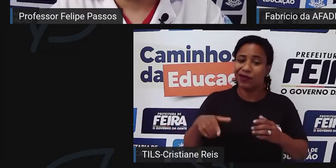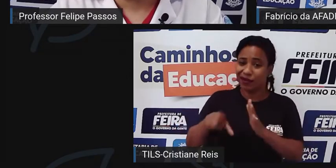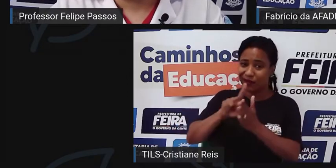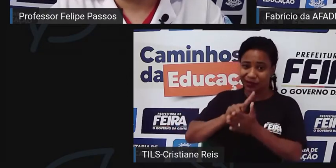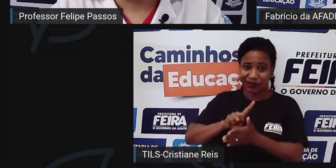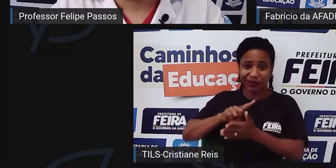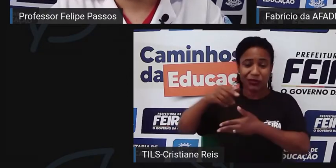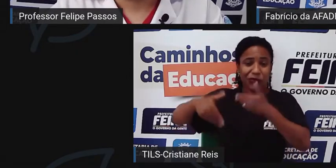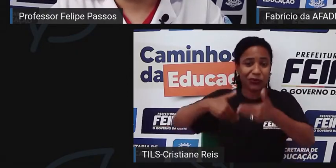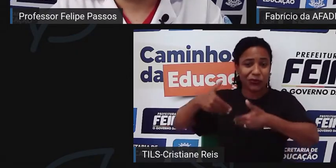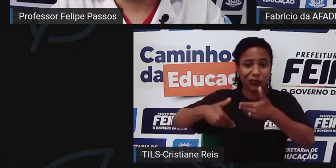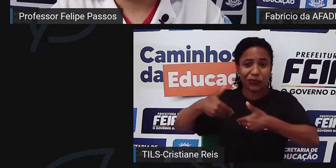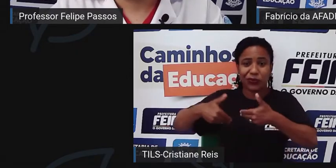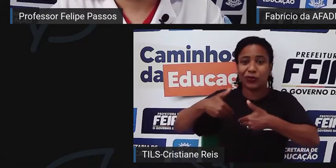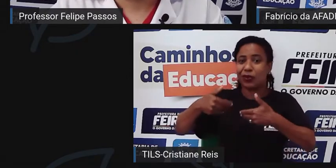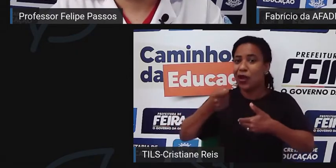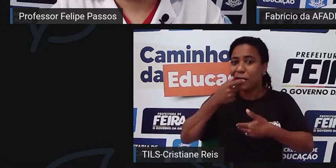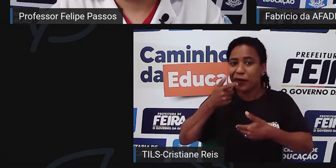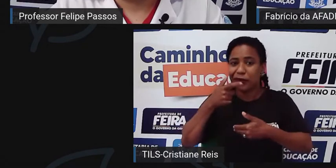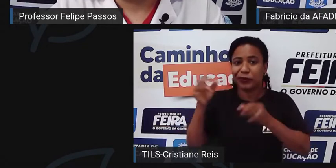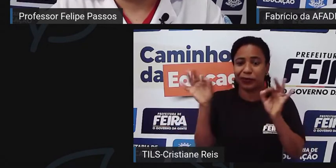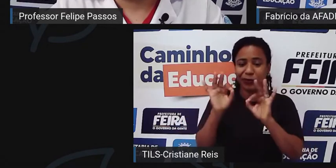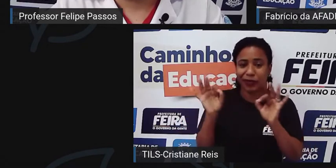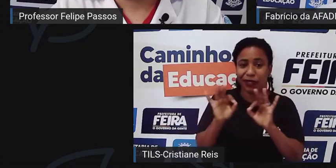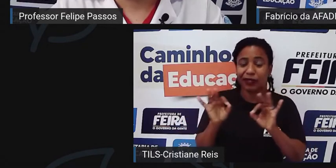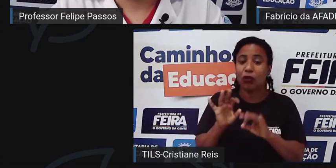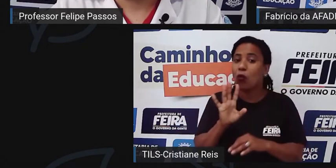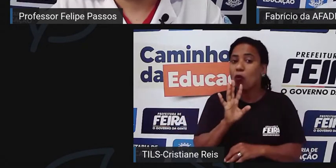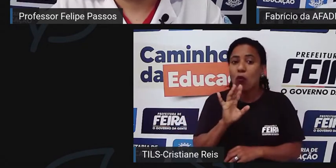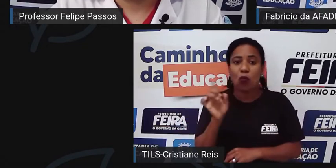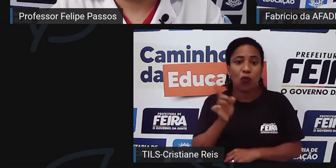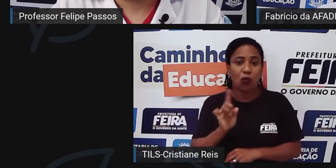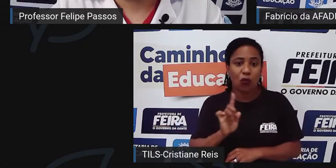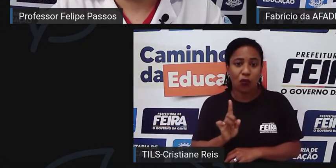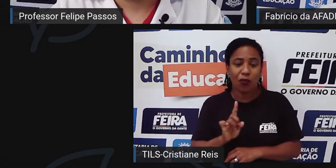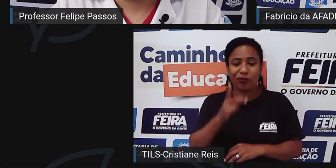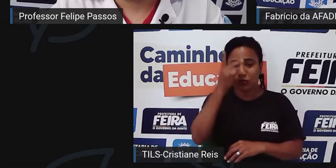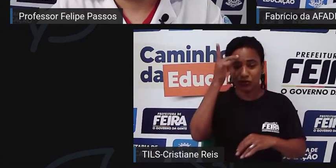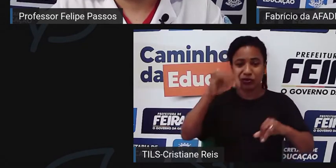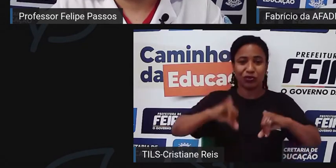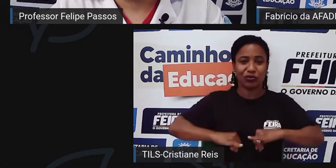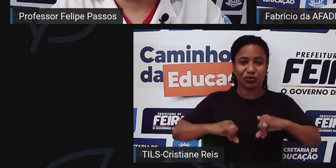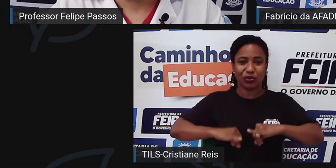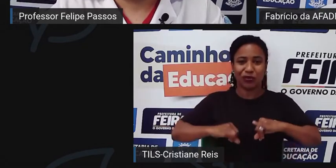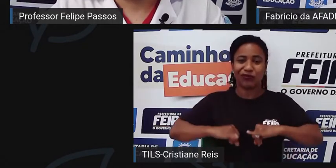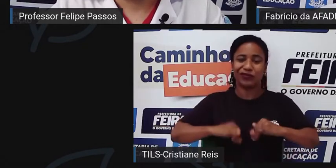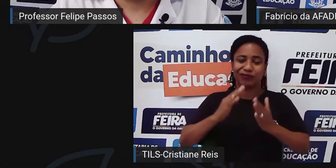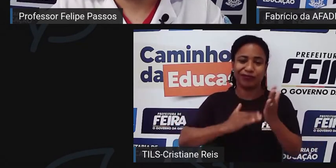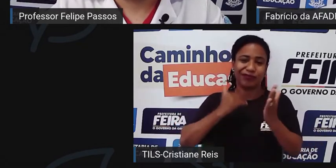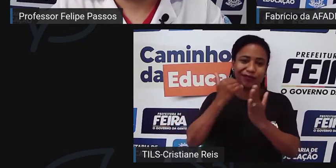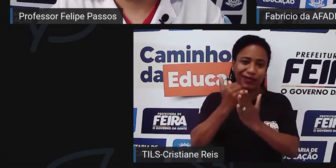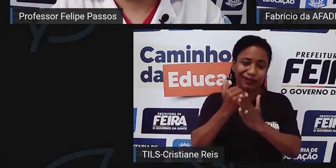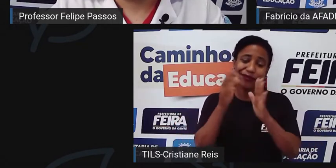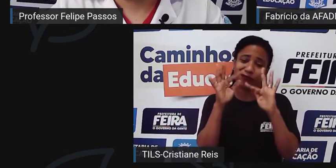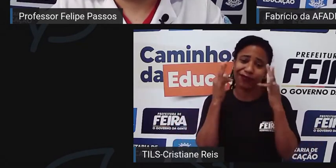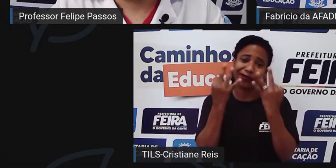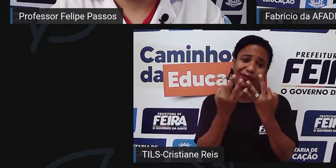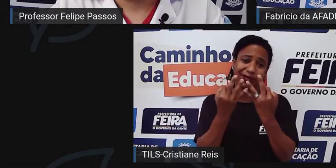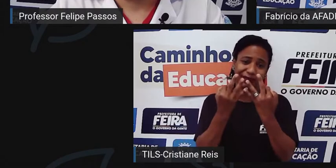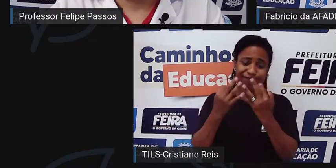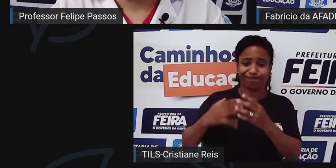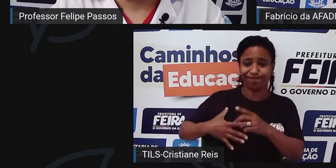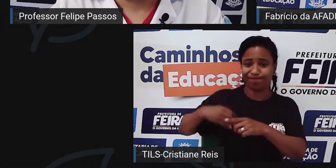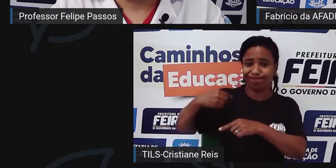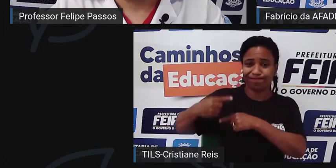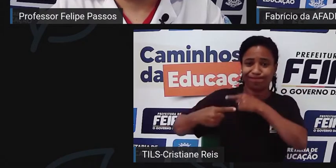com falta de tratamento, falta de conhecimento. Então, assim, a doença falciforme é uma doença hereditária. Passa de pai para filho, não